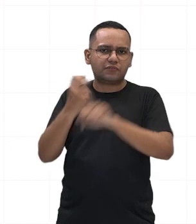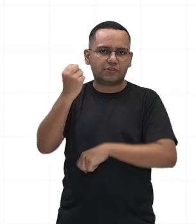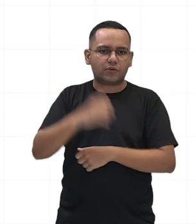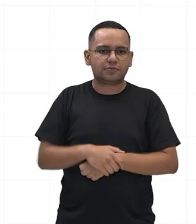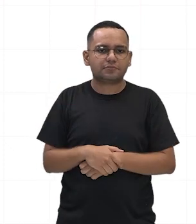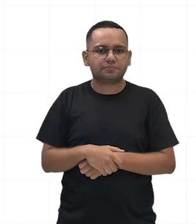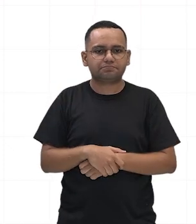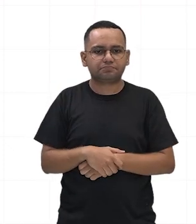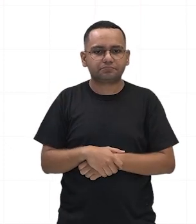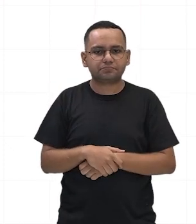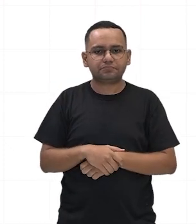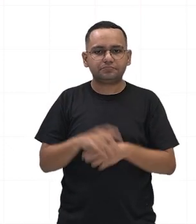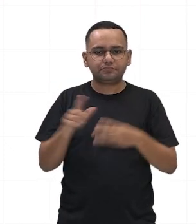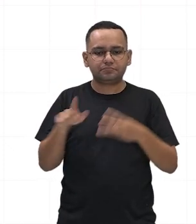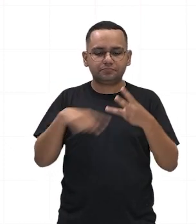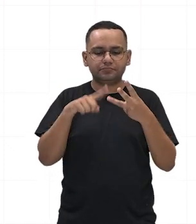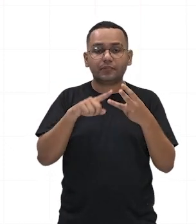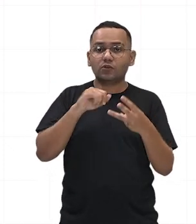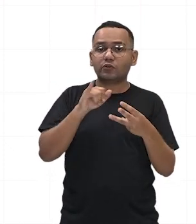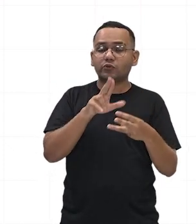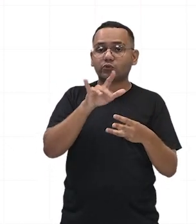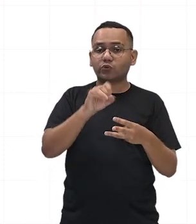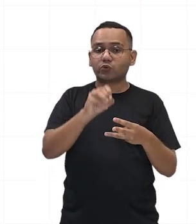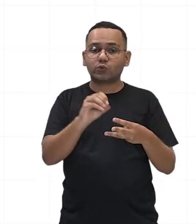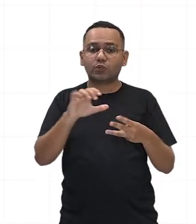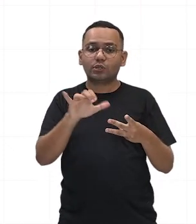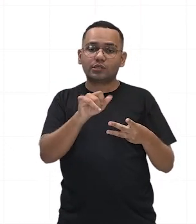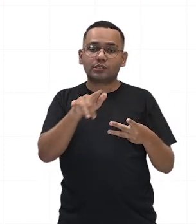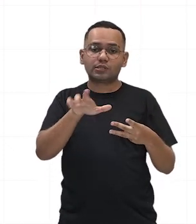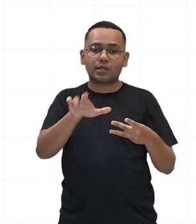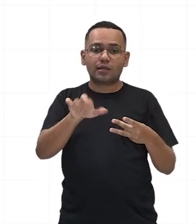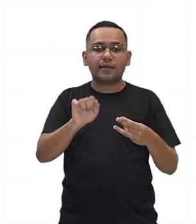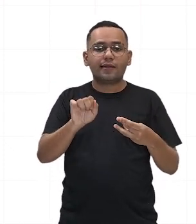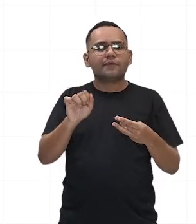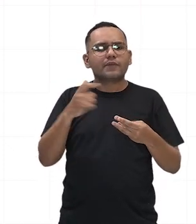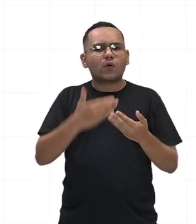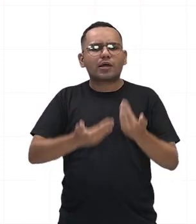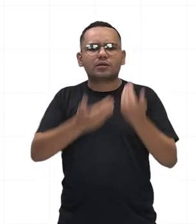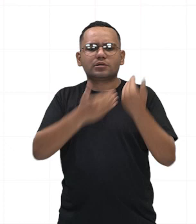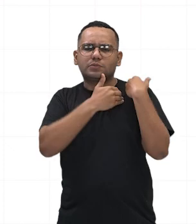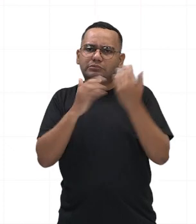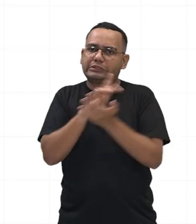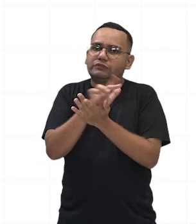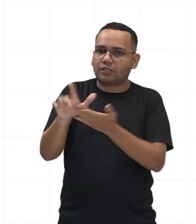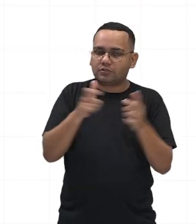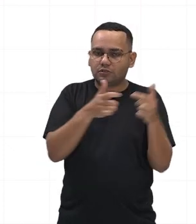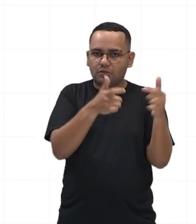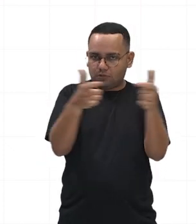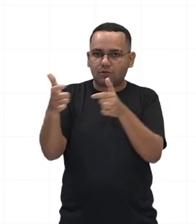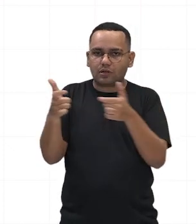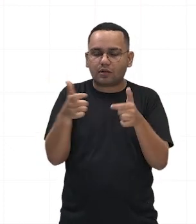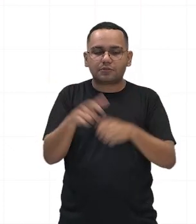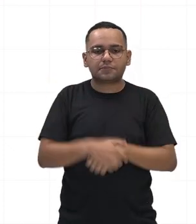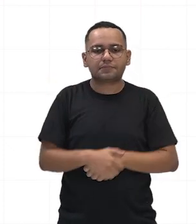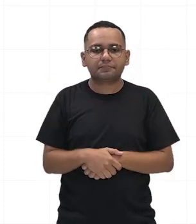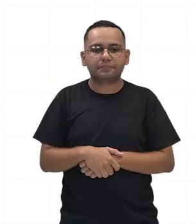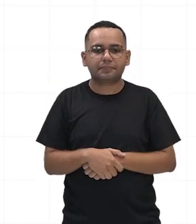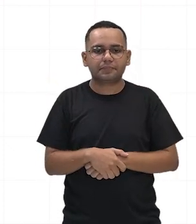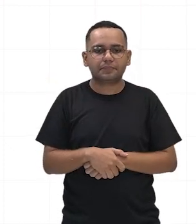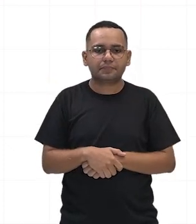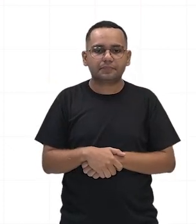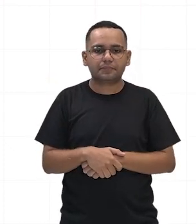Júlio César, que ficou responsável pela região da Gália, França, e parte das ilhas britânicas. No Egito,